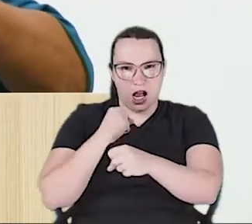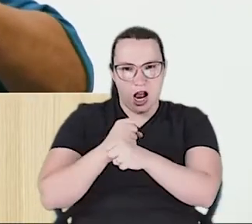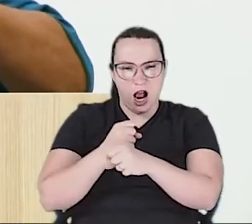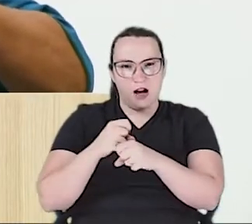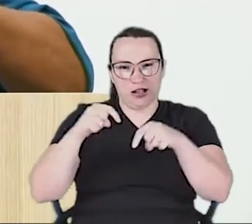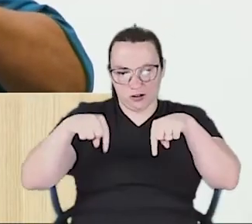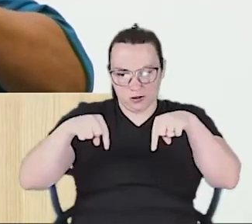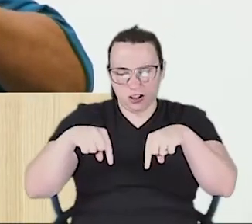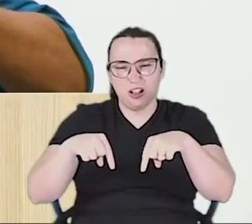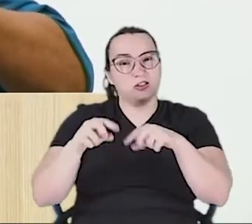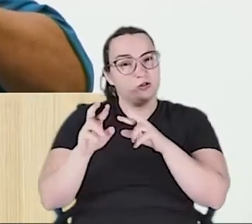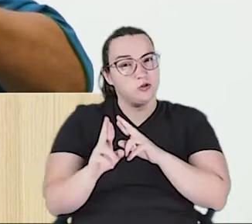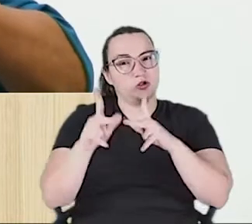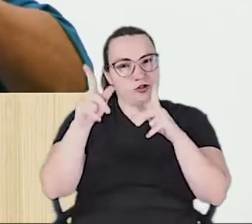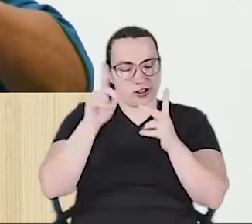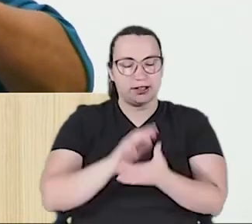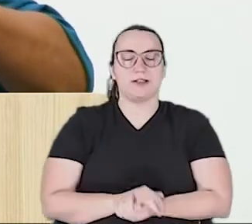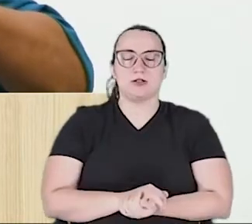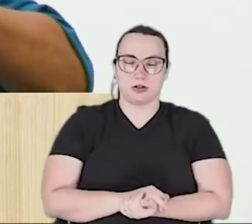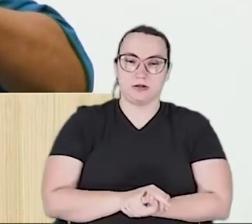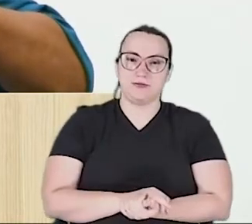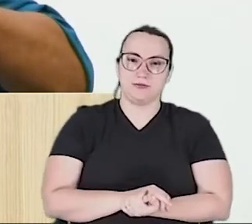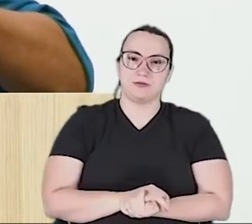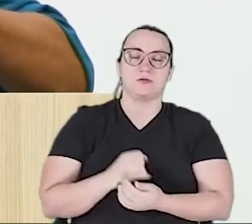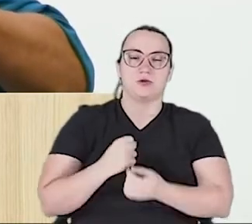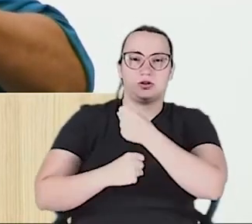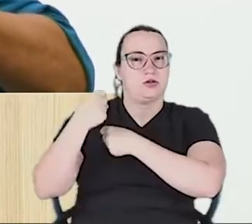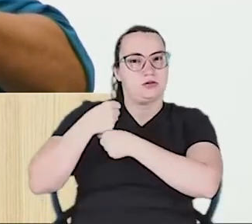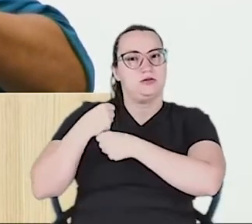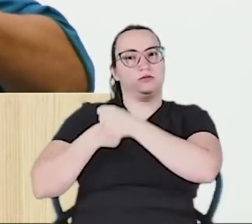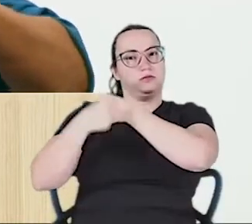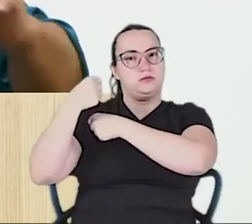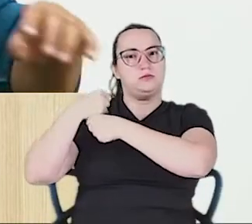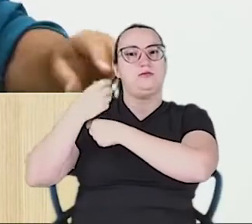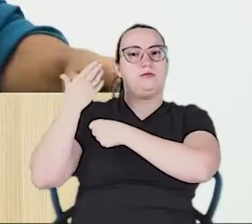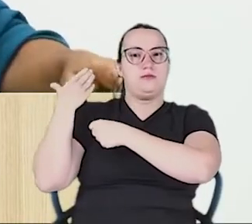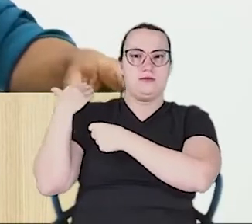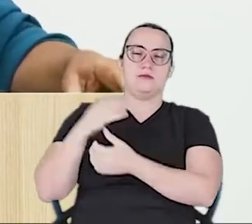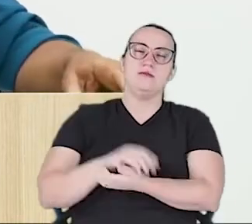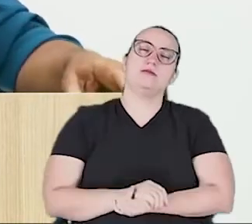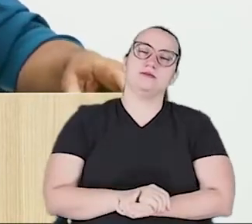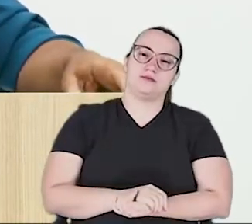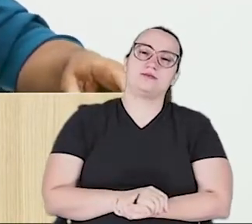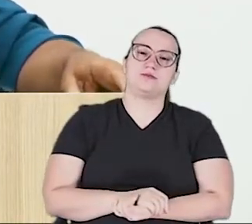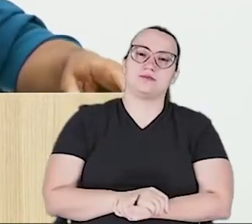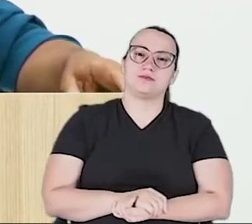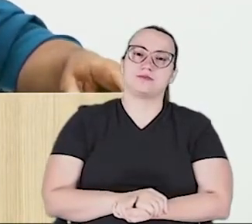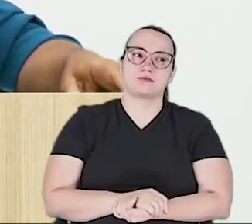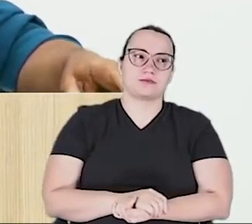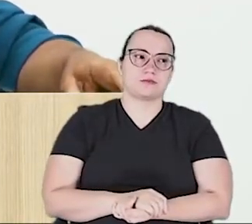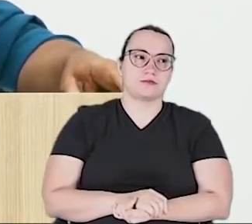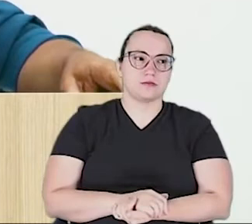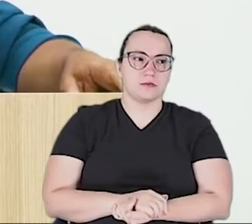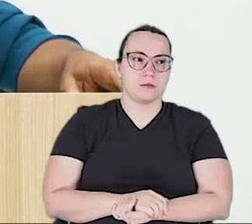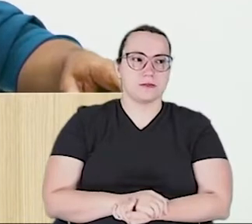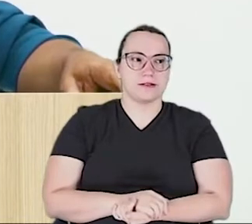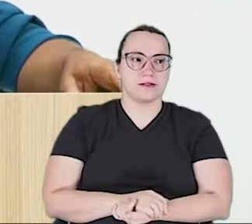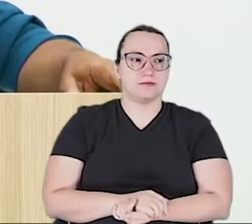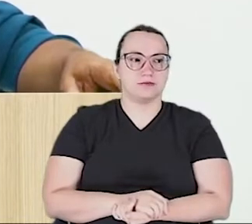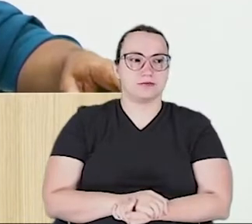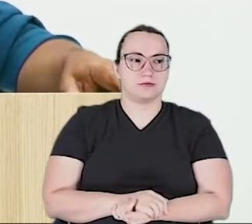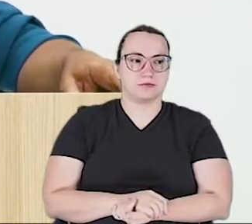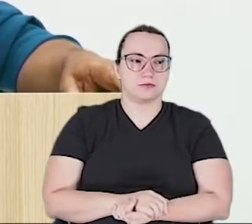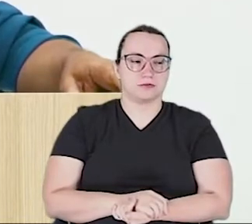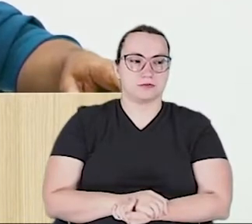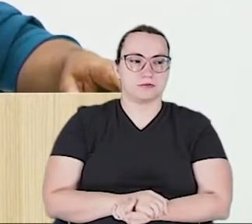dos outros anos eleitorais. E eu vejo com